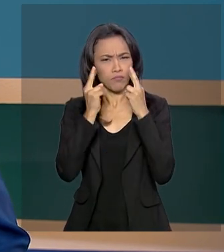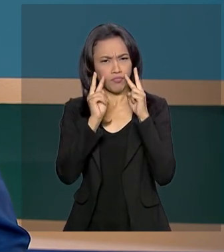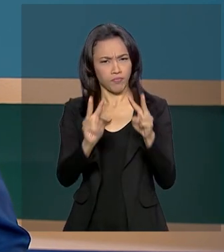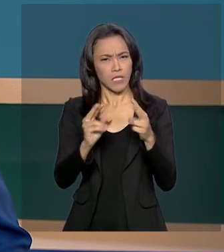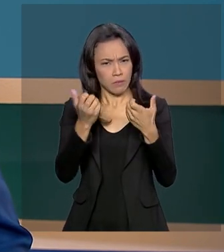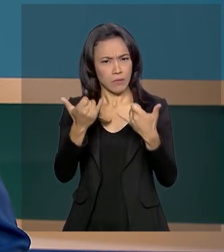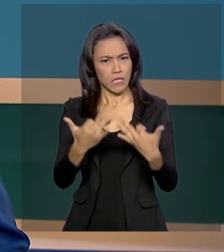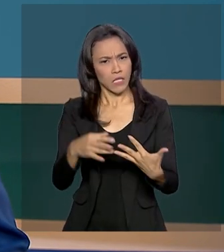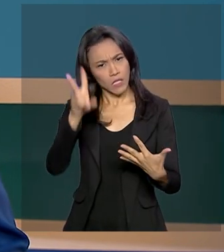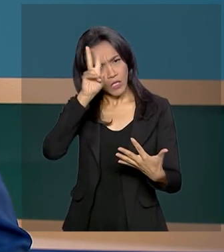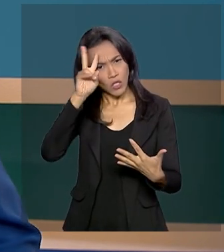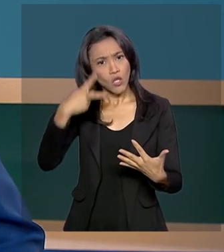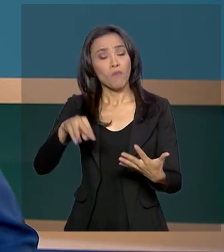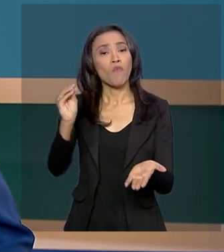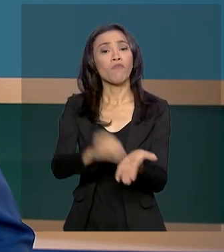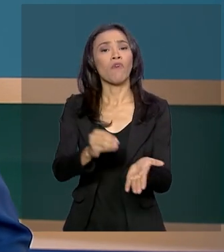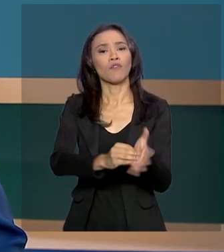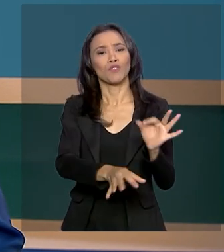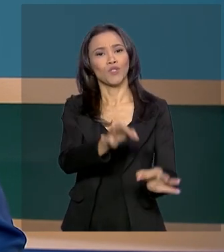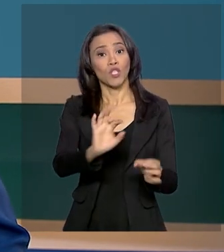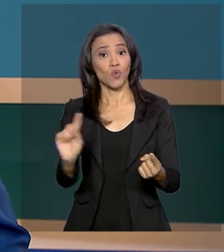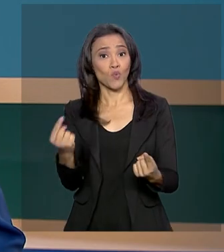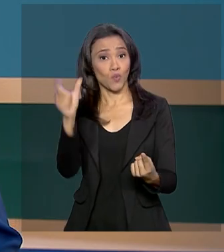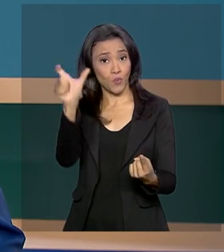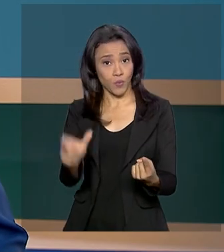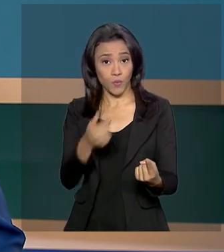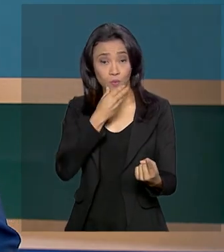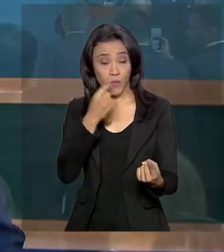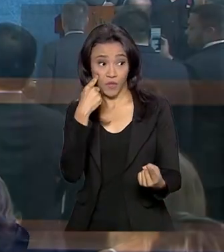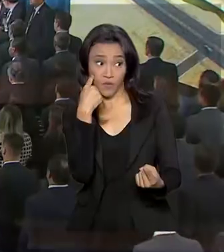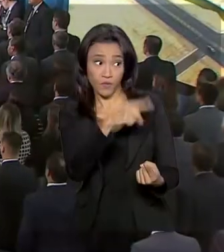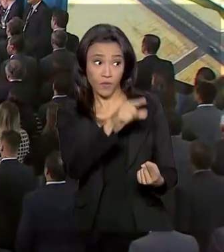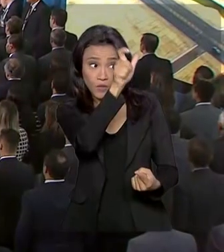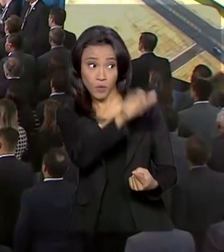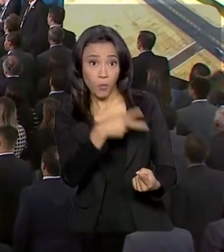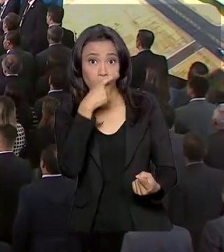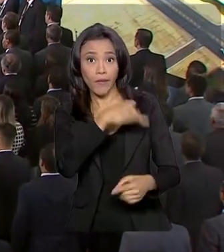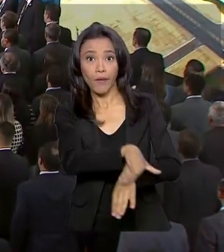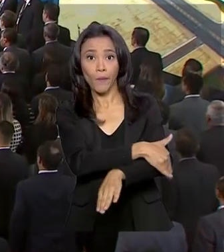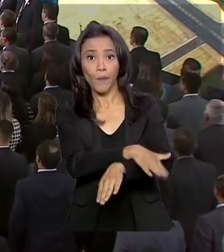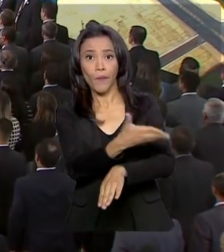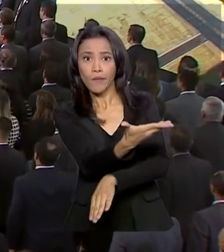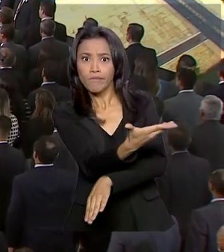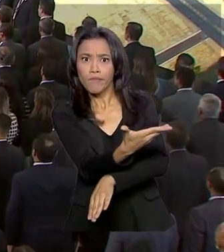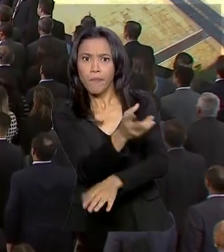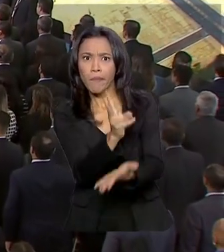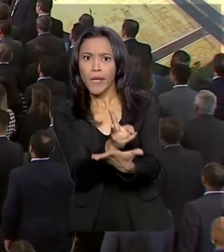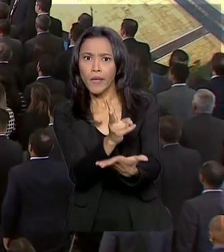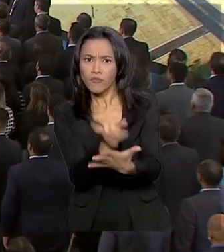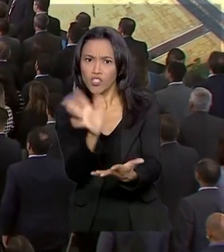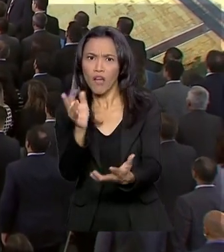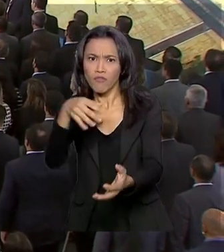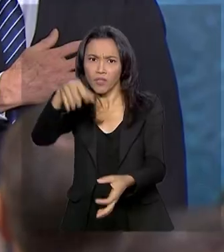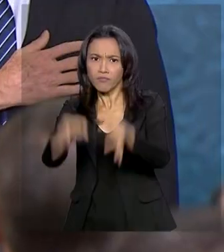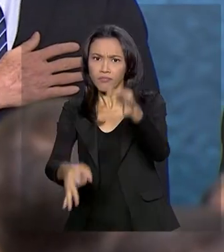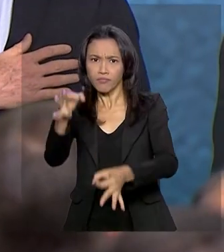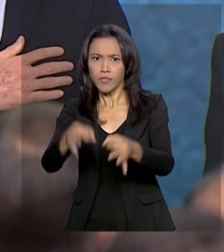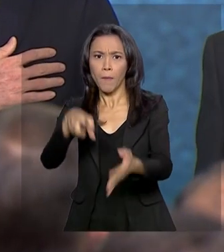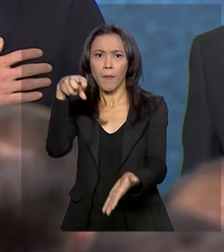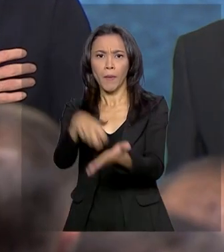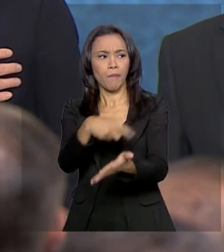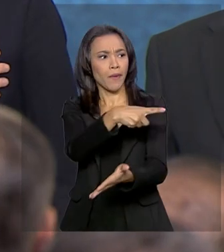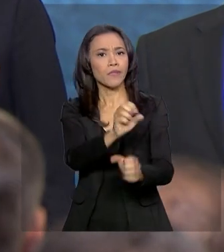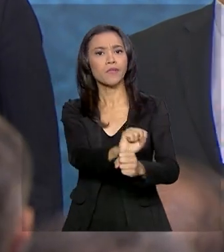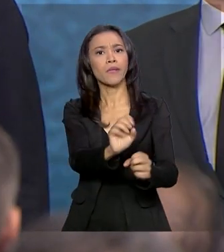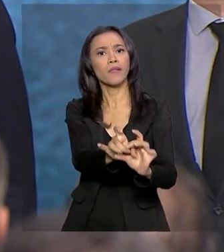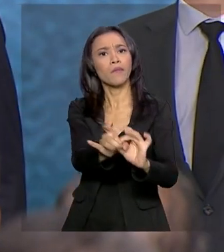impunidade. Uma delas é de um rapaz que encontrou o assassino do pai na rua, que mesmo condenado espera o recurso em